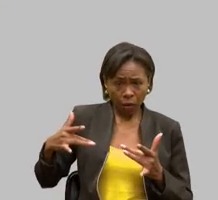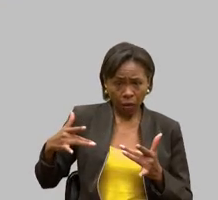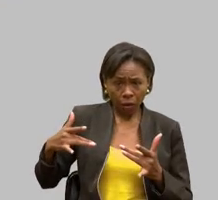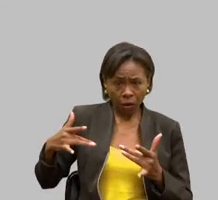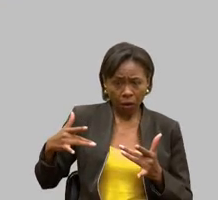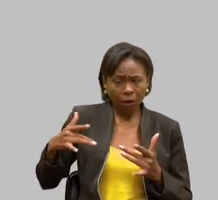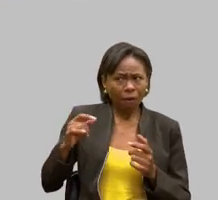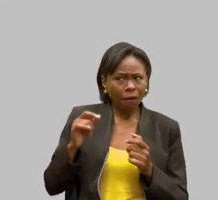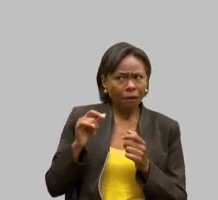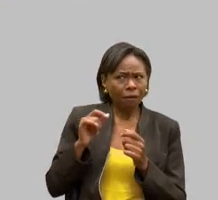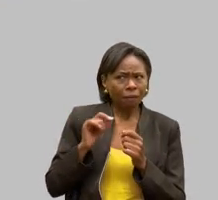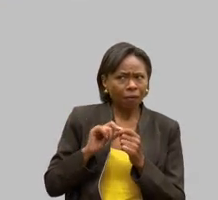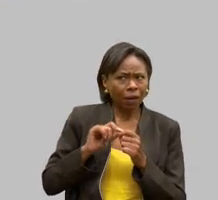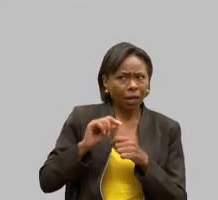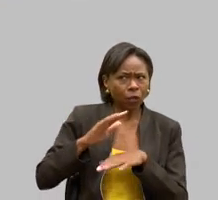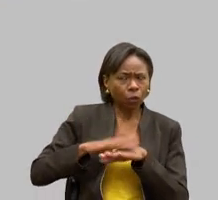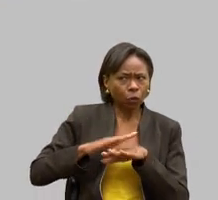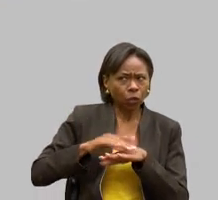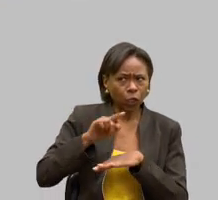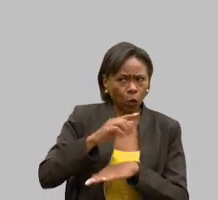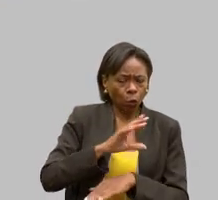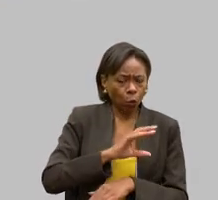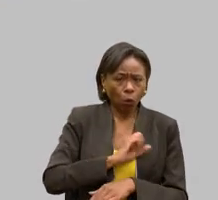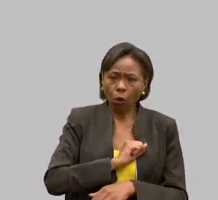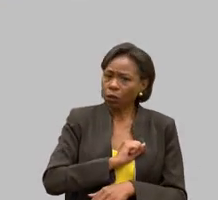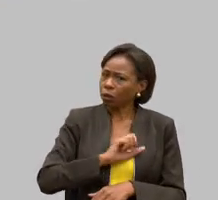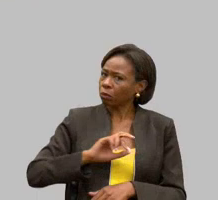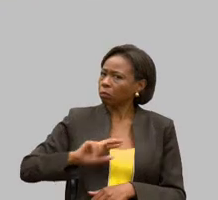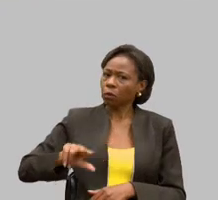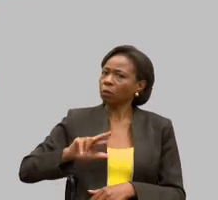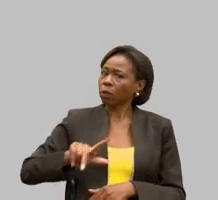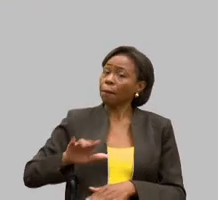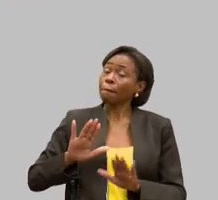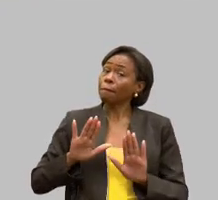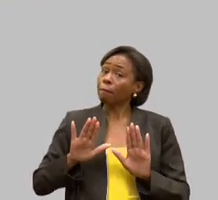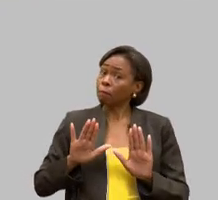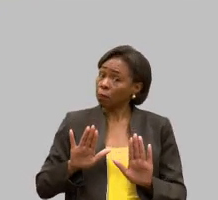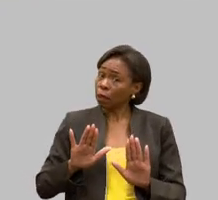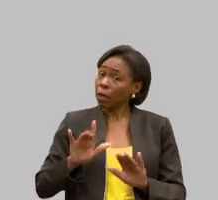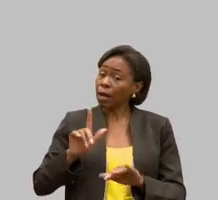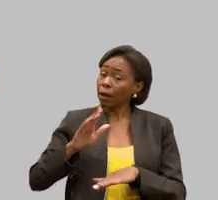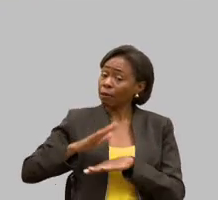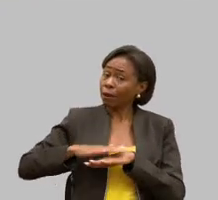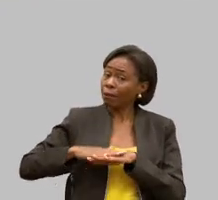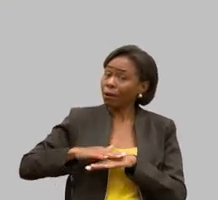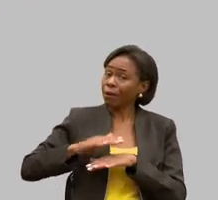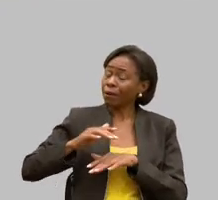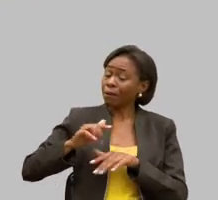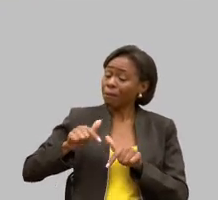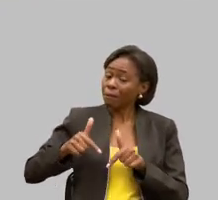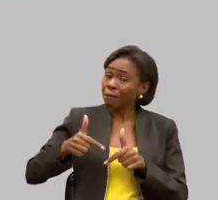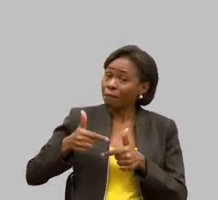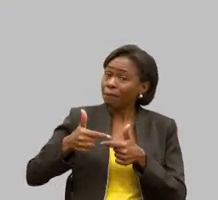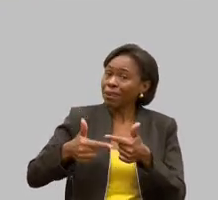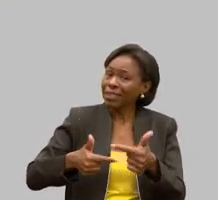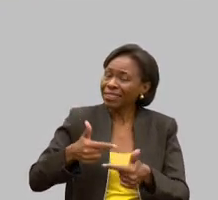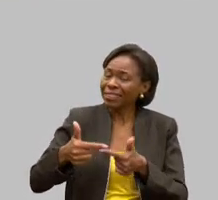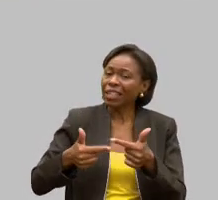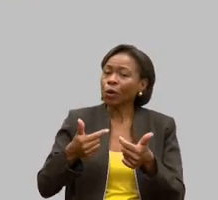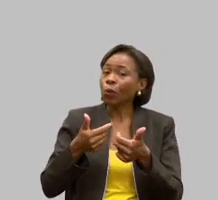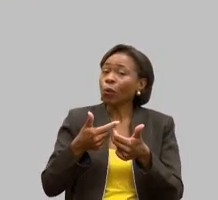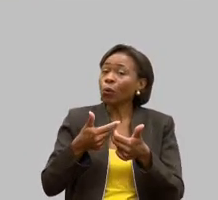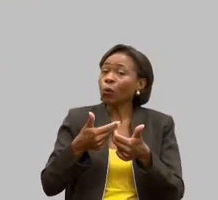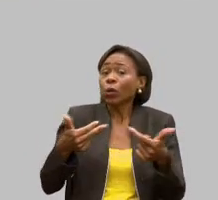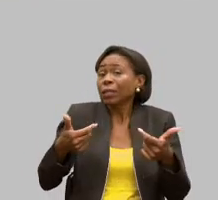de fazer, mas fazer o que é necessário fazer.